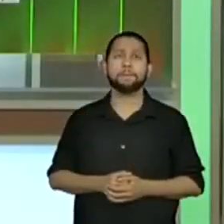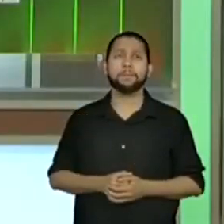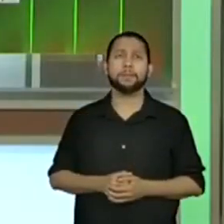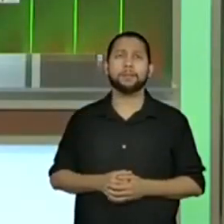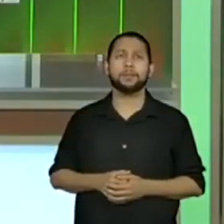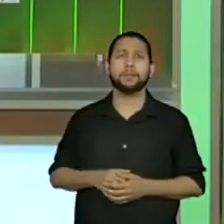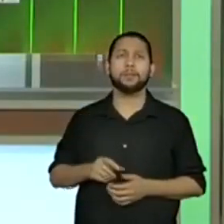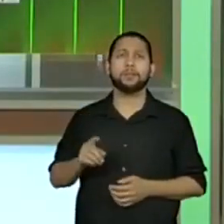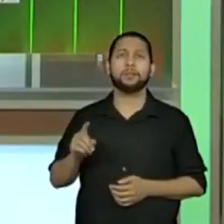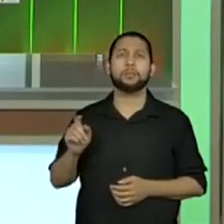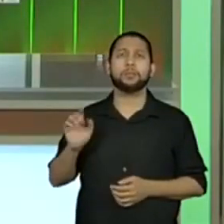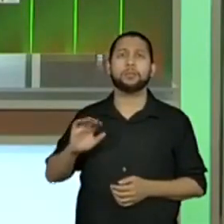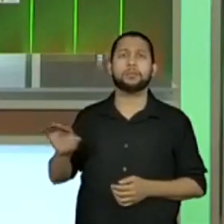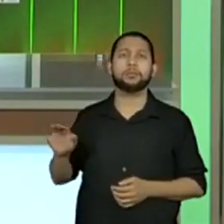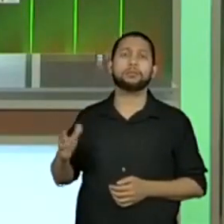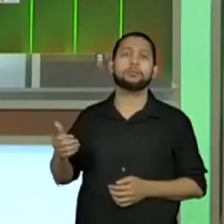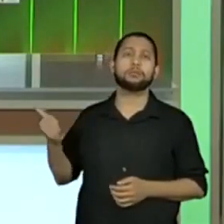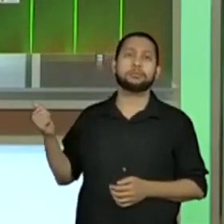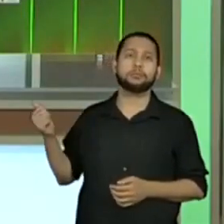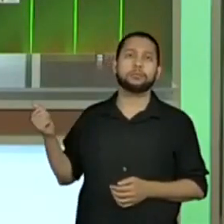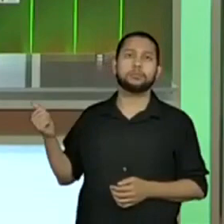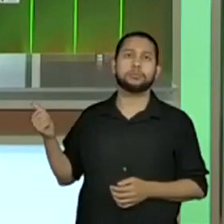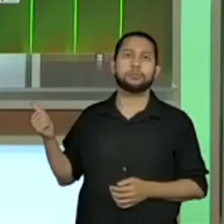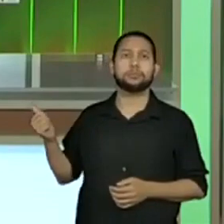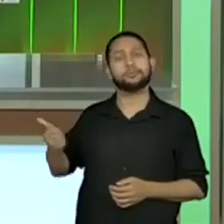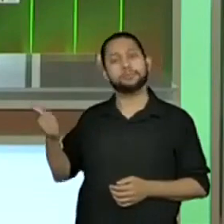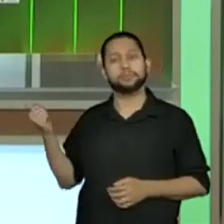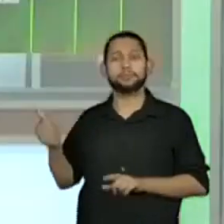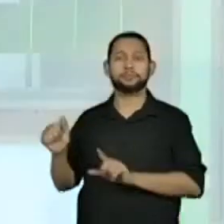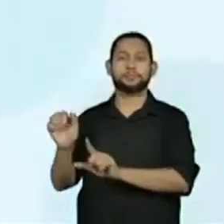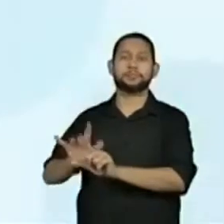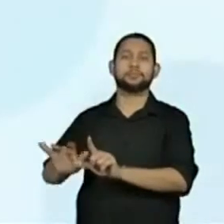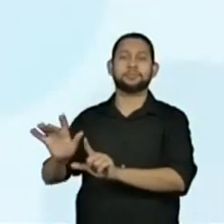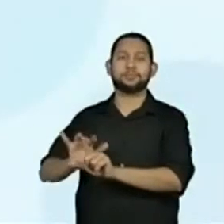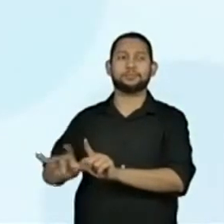eu vou deixar então a tela de avaliação ou passou